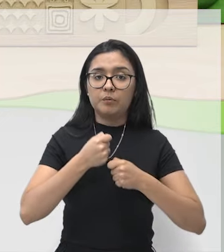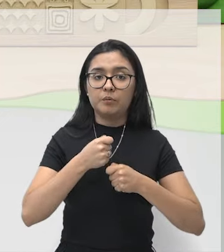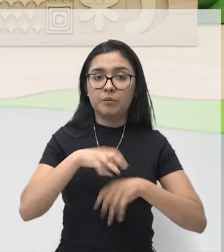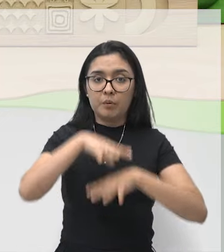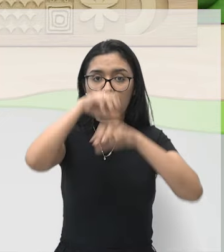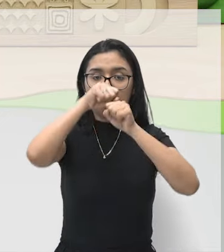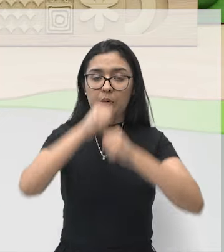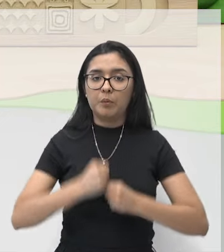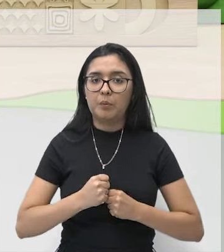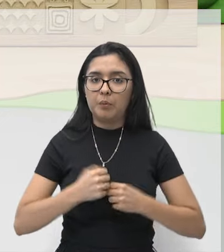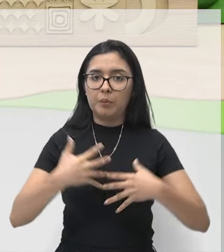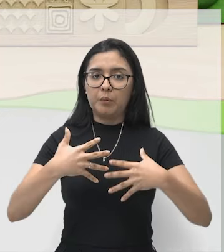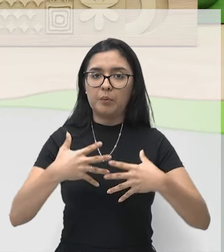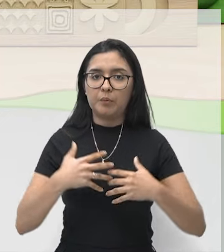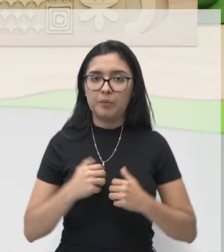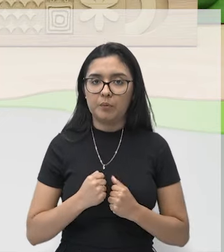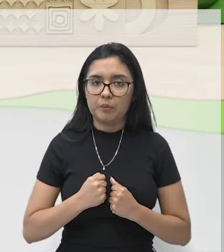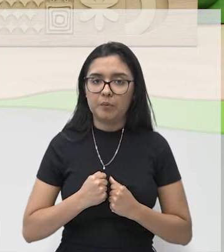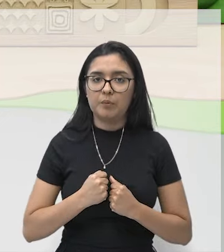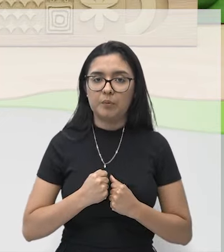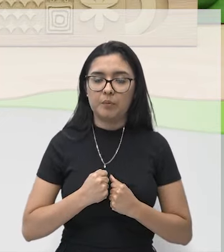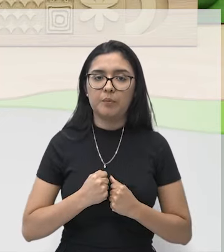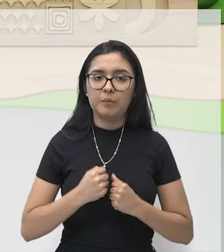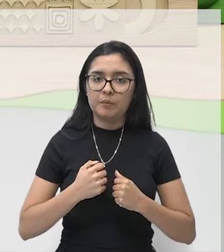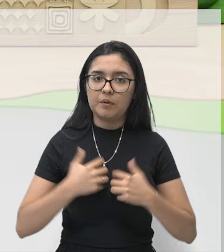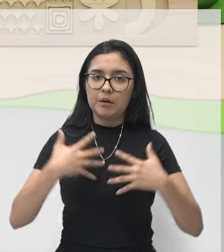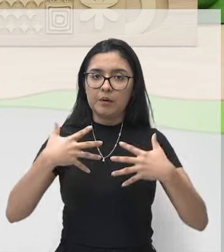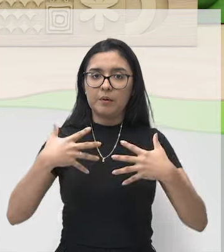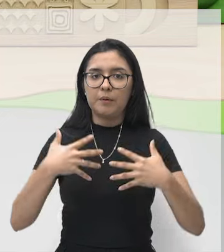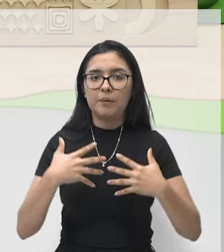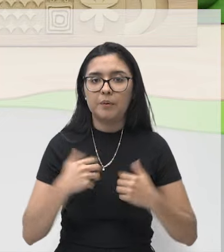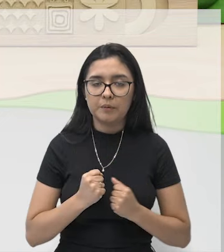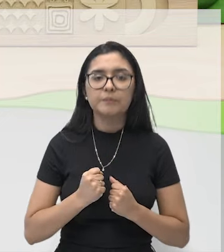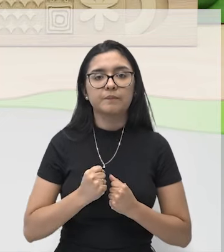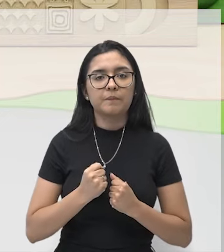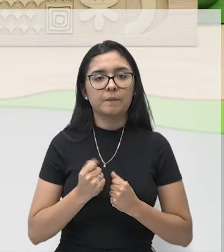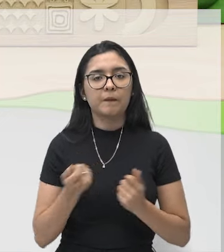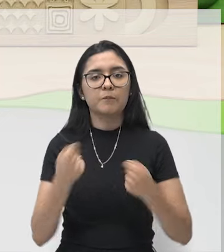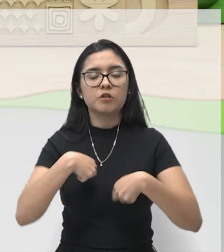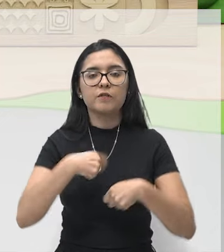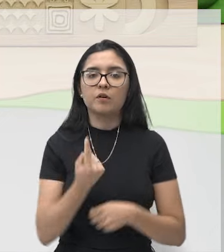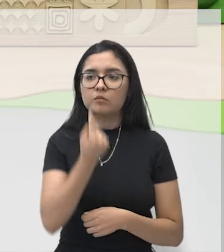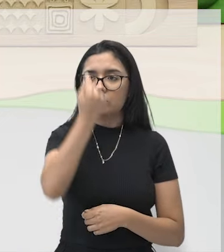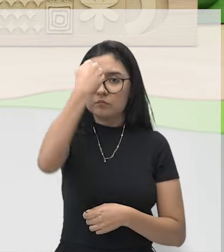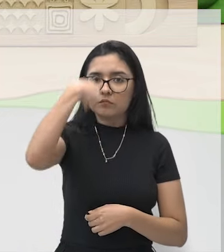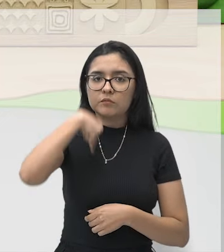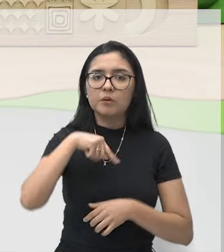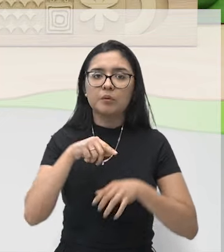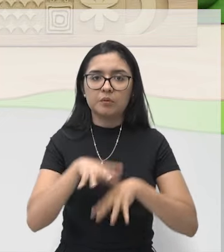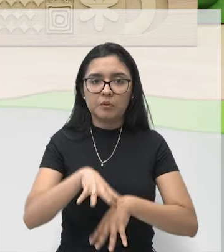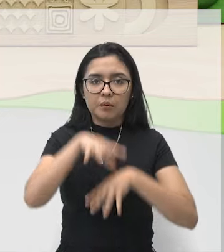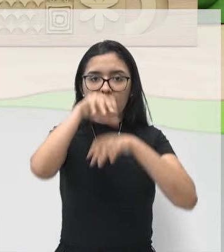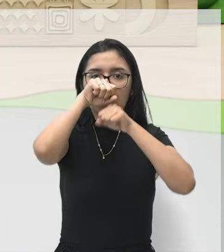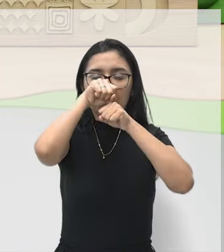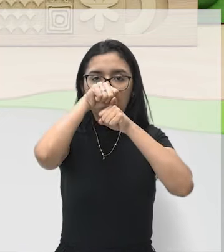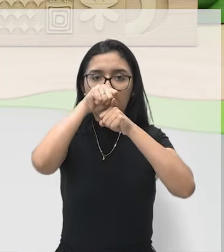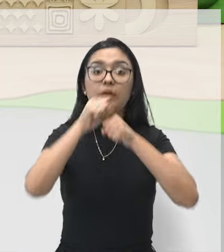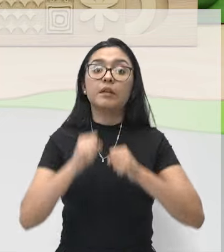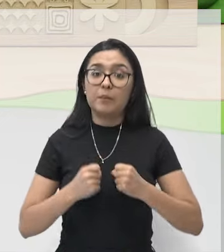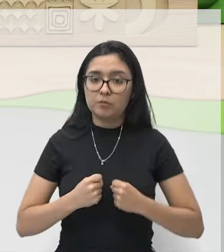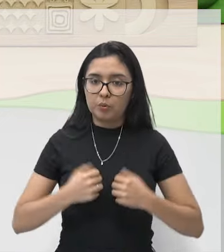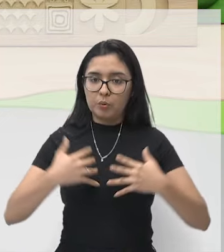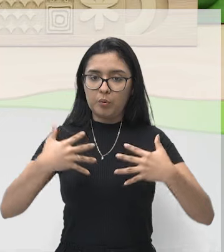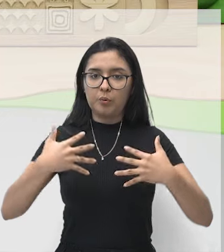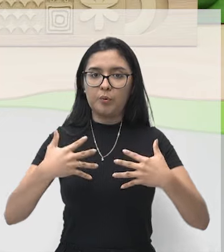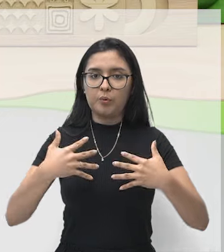nosso pulmão para que ele se contraia e assim o oxigênio entre e quando ele se expande,